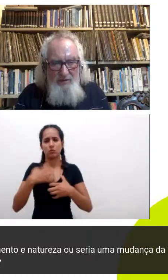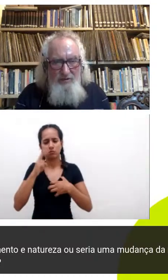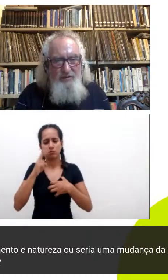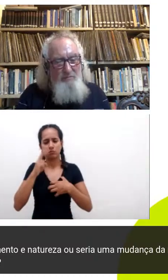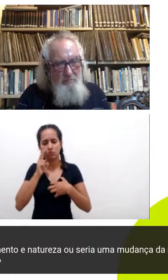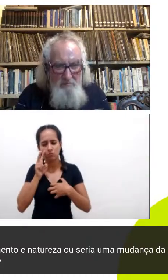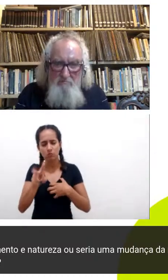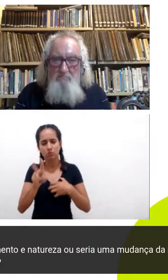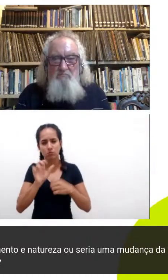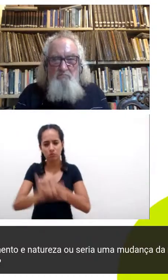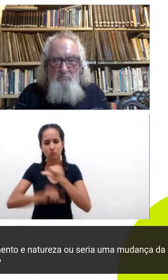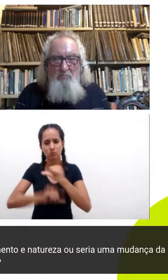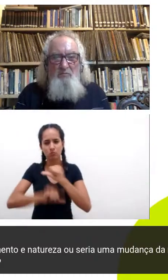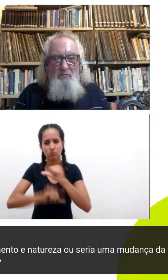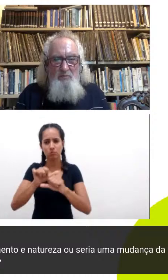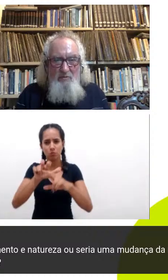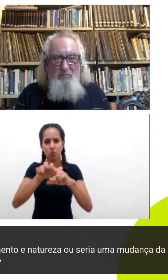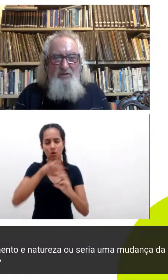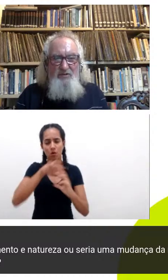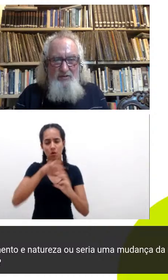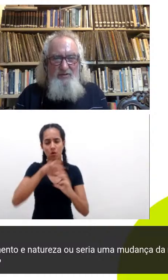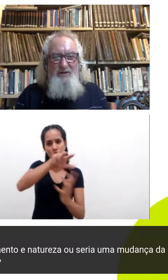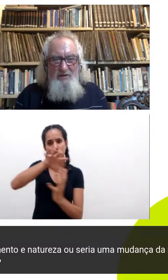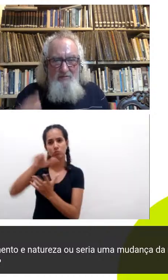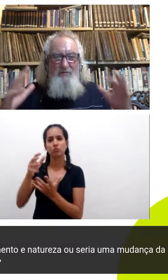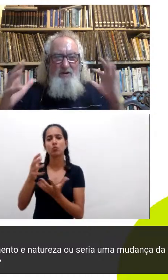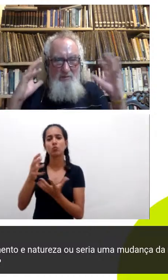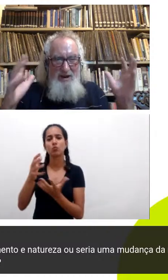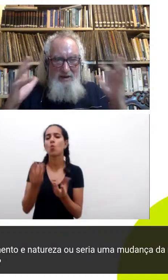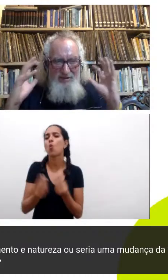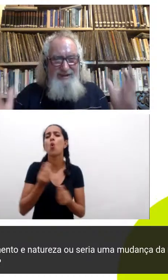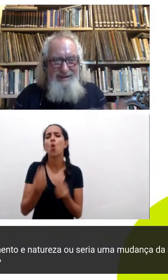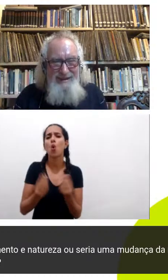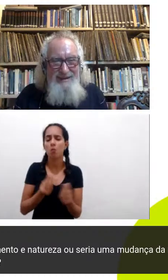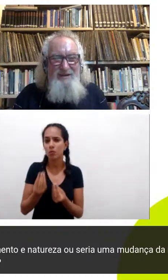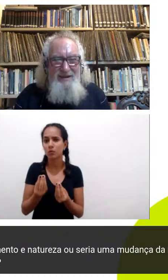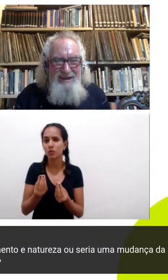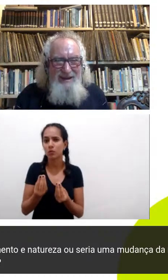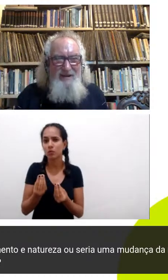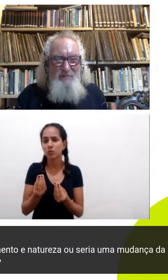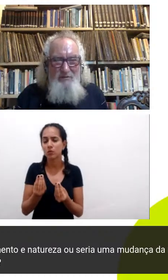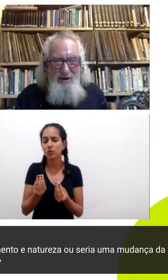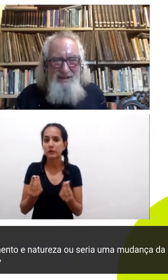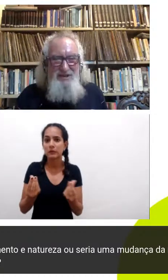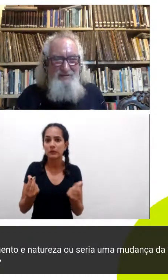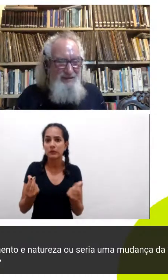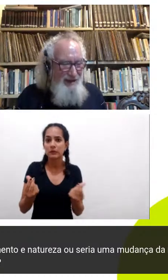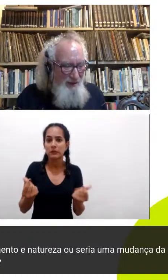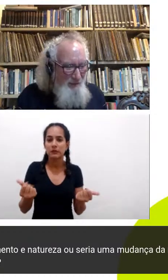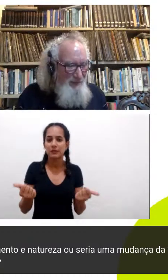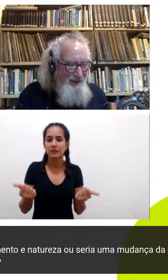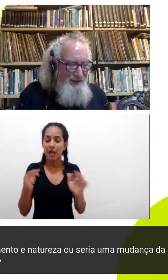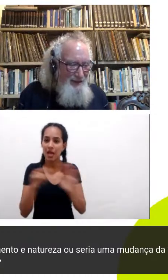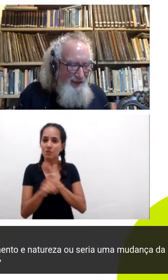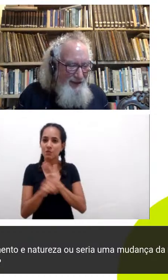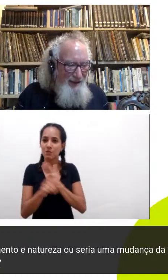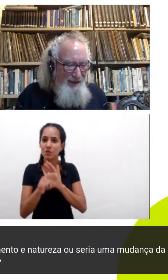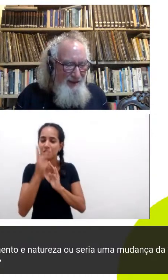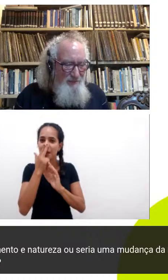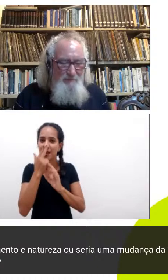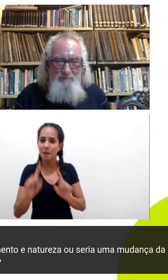sistemas perguntas vão ficando mais provocativas né Laura